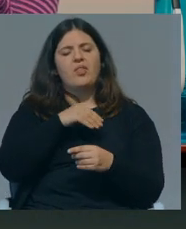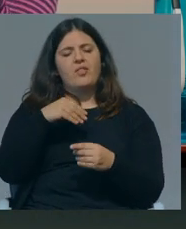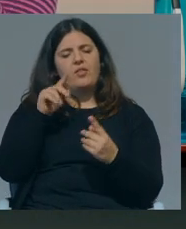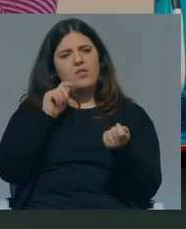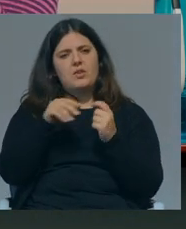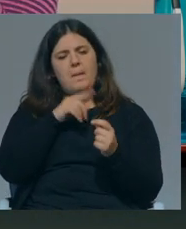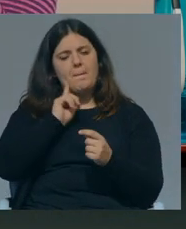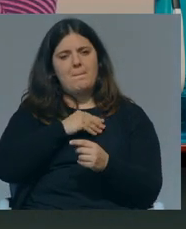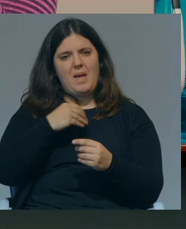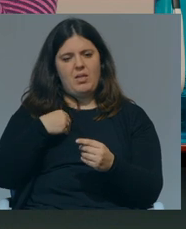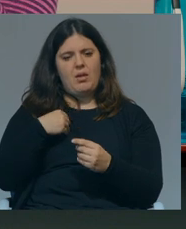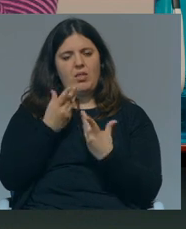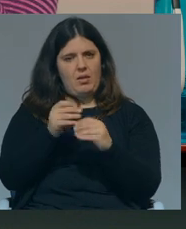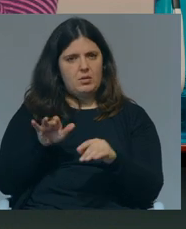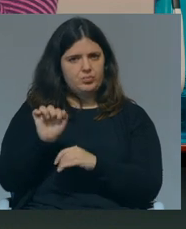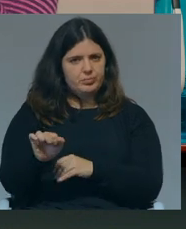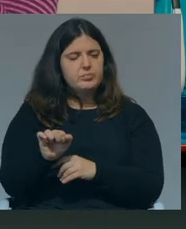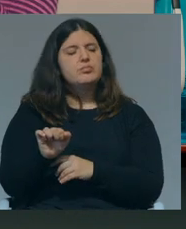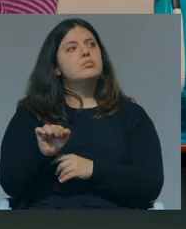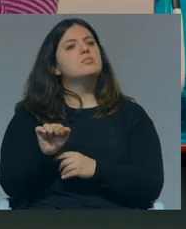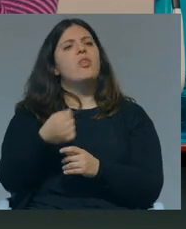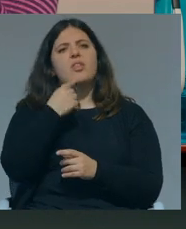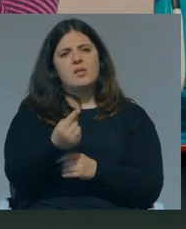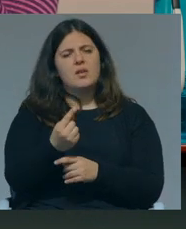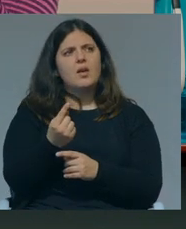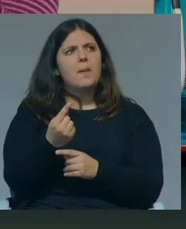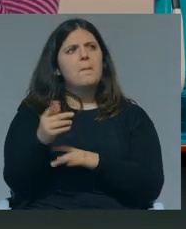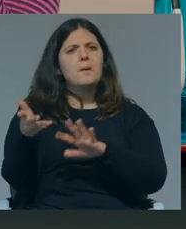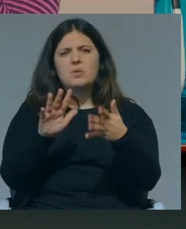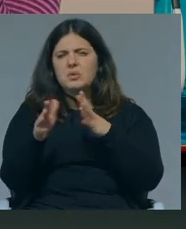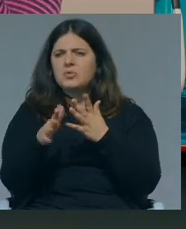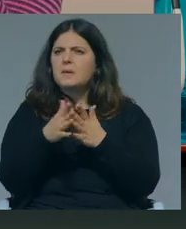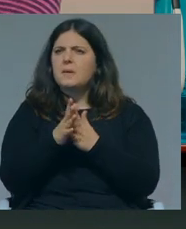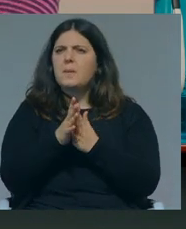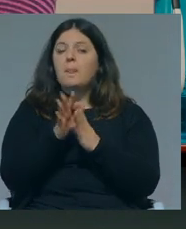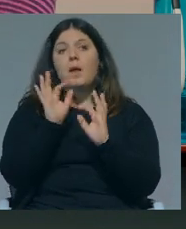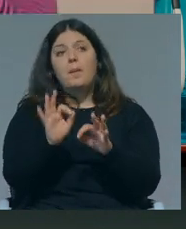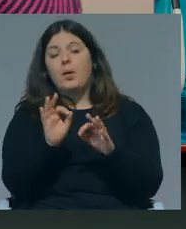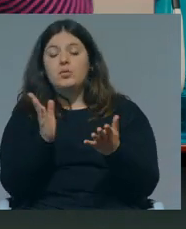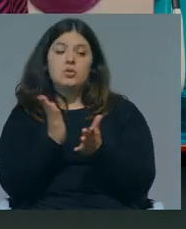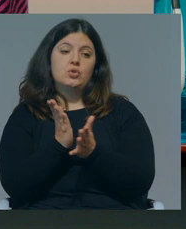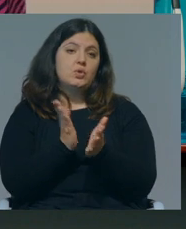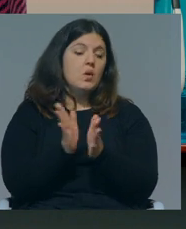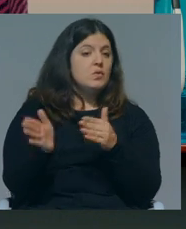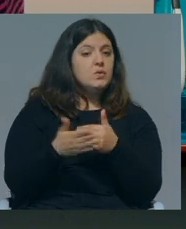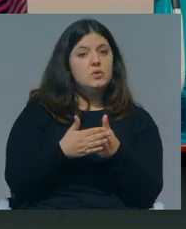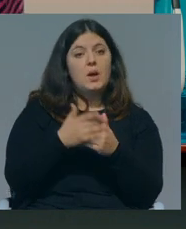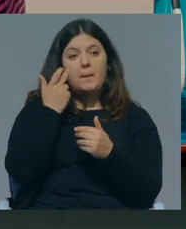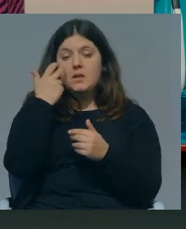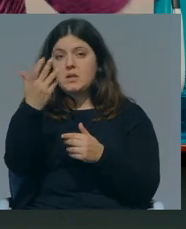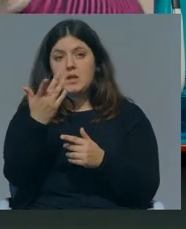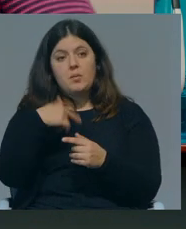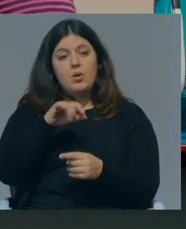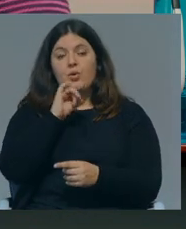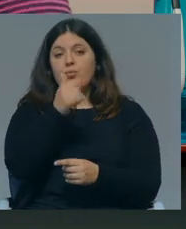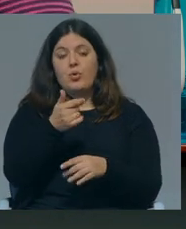pediatra que dizia qualquer coisa do género, pronto, as escolas vão ter que estar fechadas para sempre, nós